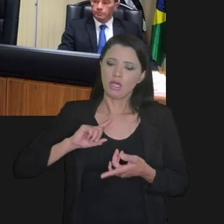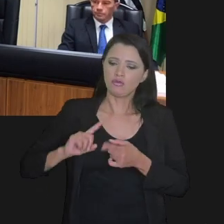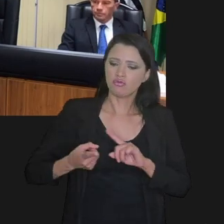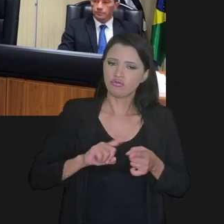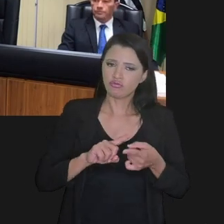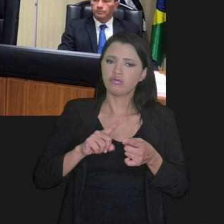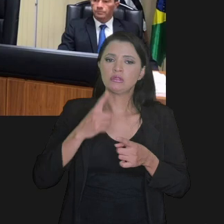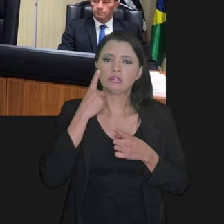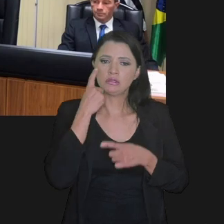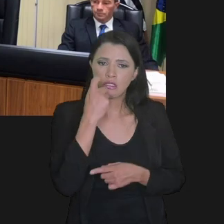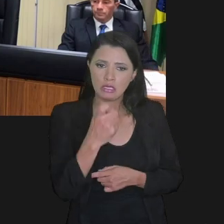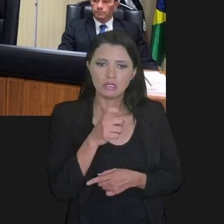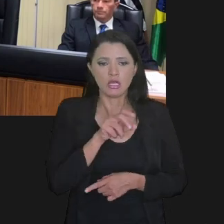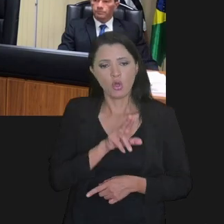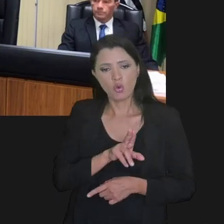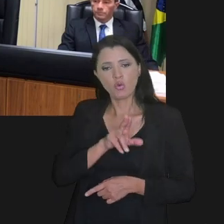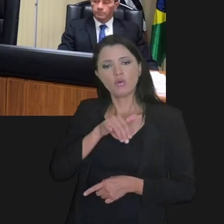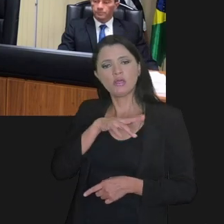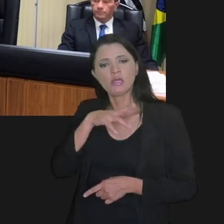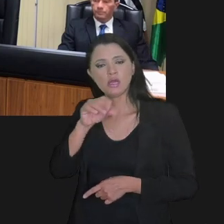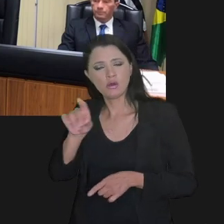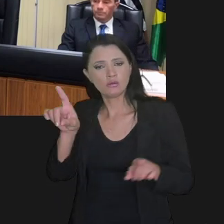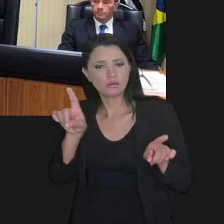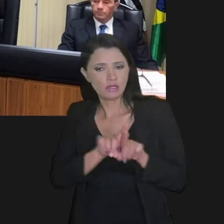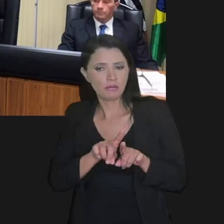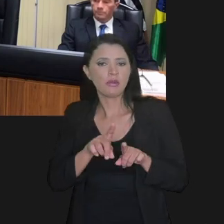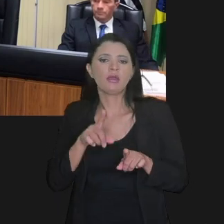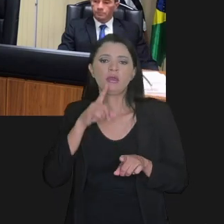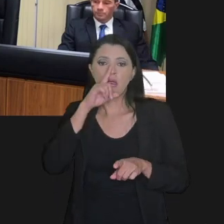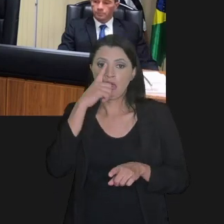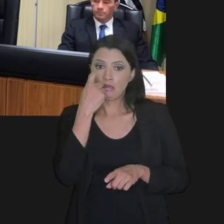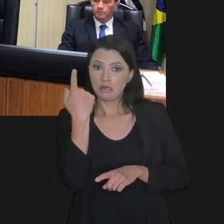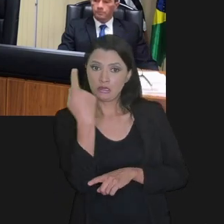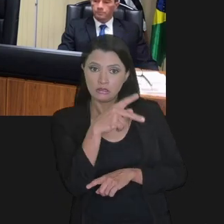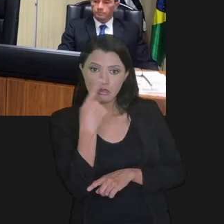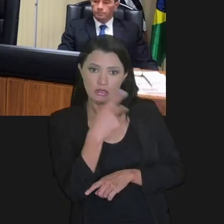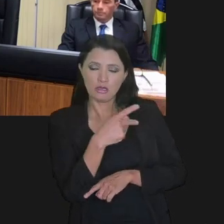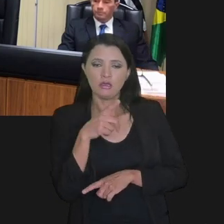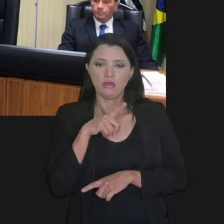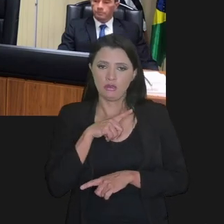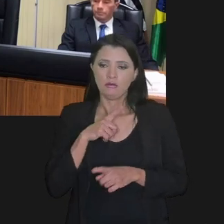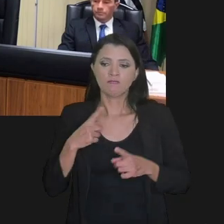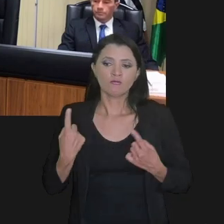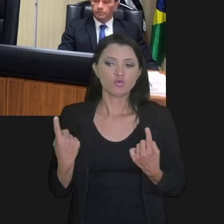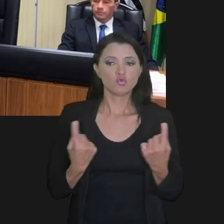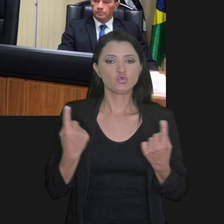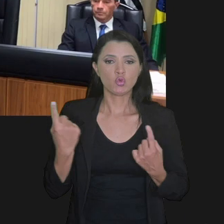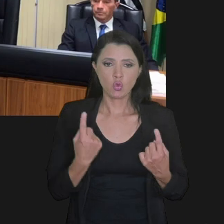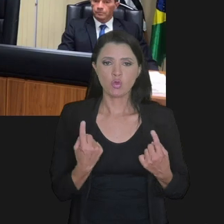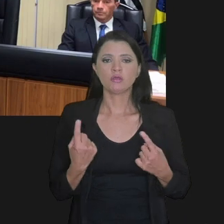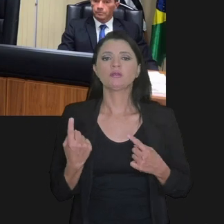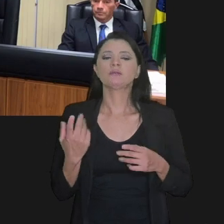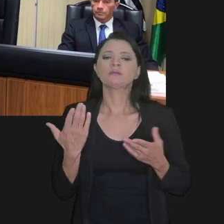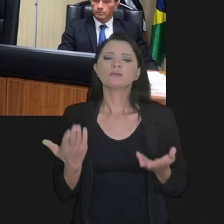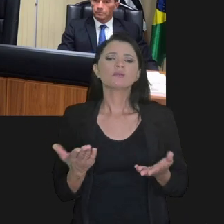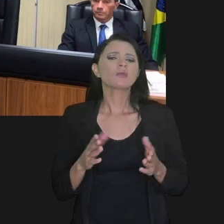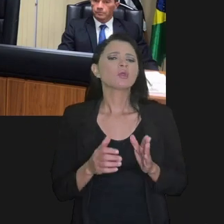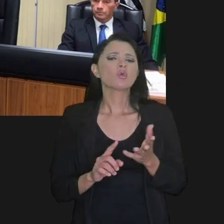Exige conjugação de interesses. A União também busca salvaguardar os seus interesses com esse